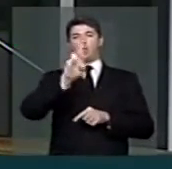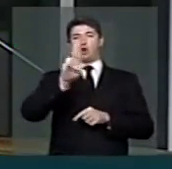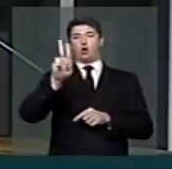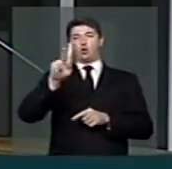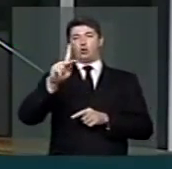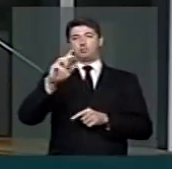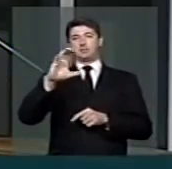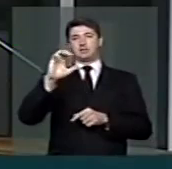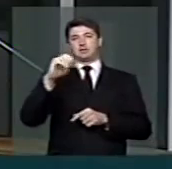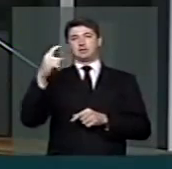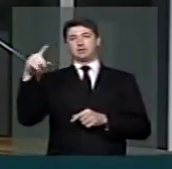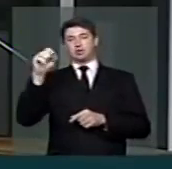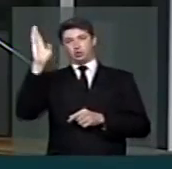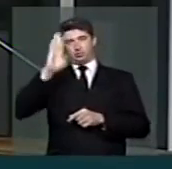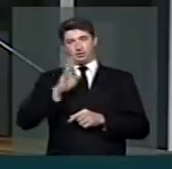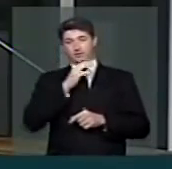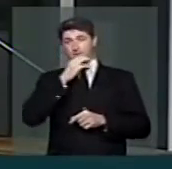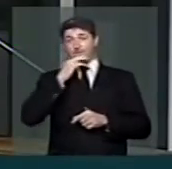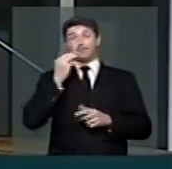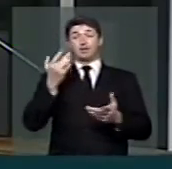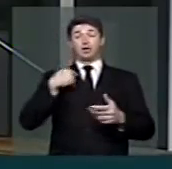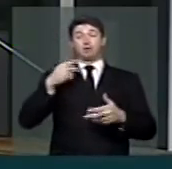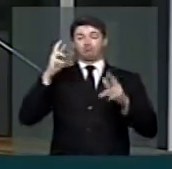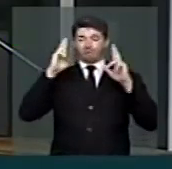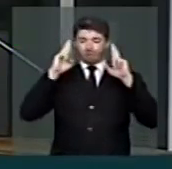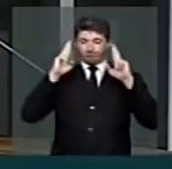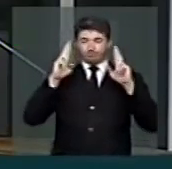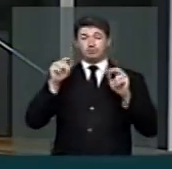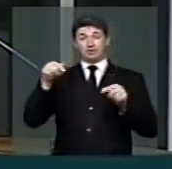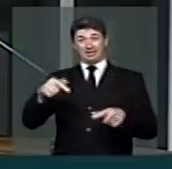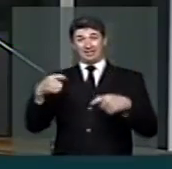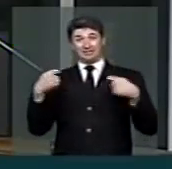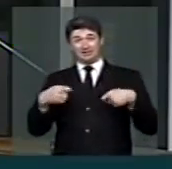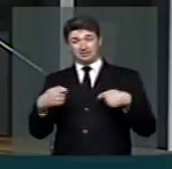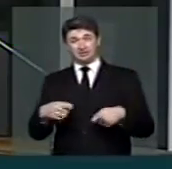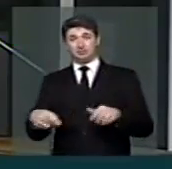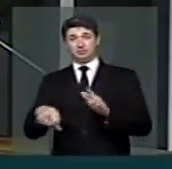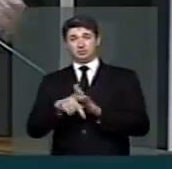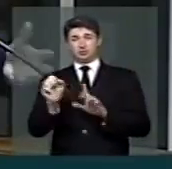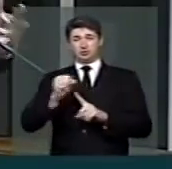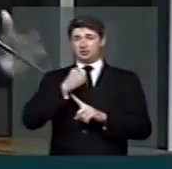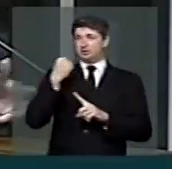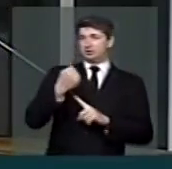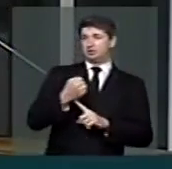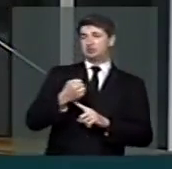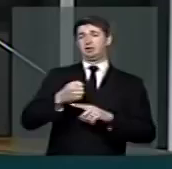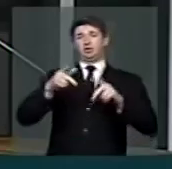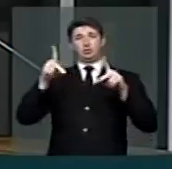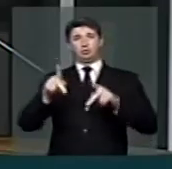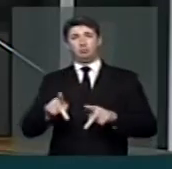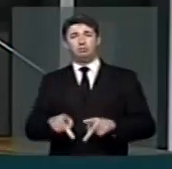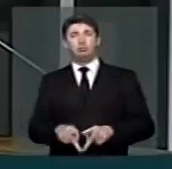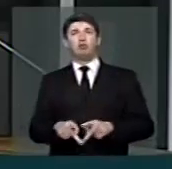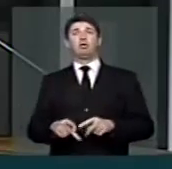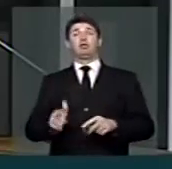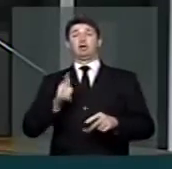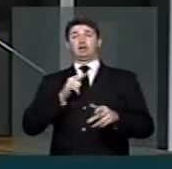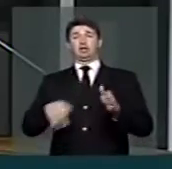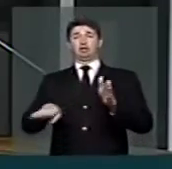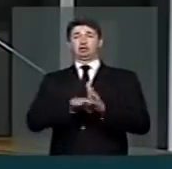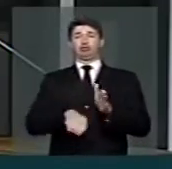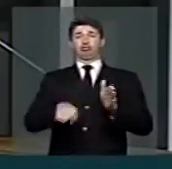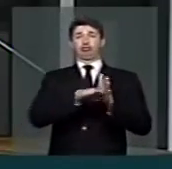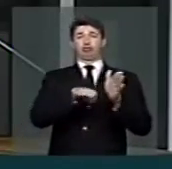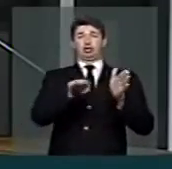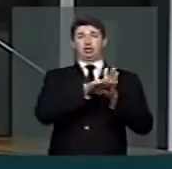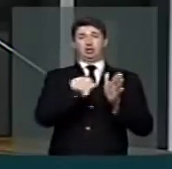Brasil. Então, o que eu espero é que destas demandas sociais, destas demandas populares que estão chegando